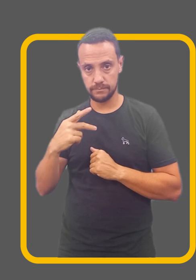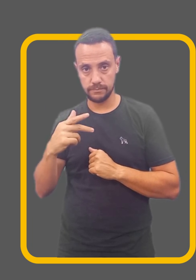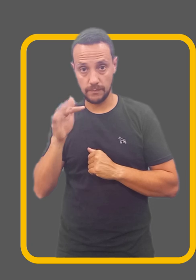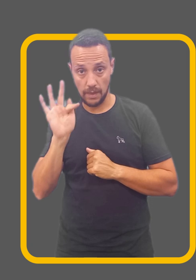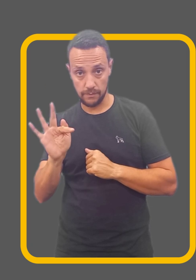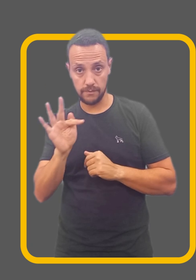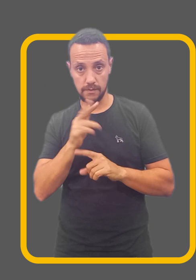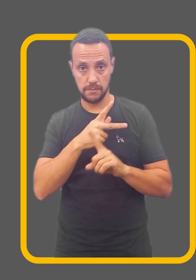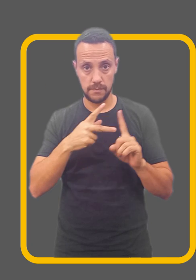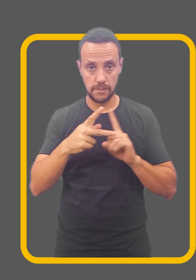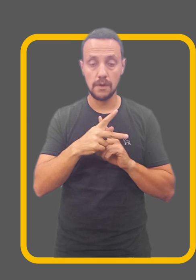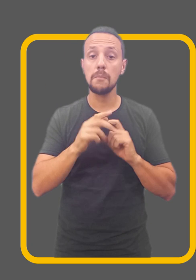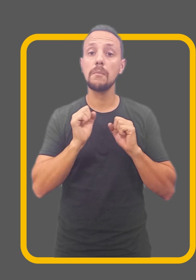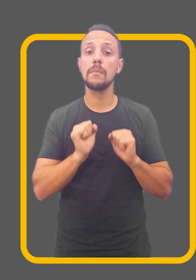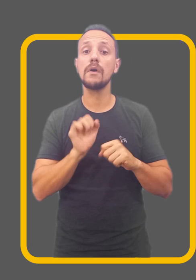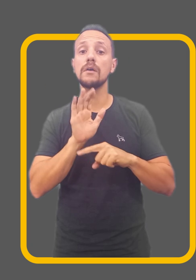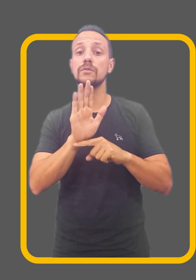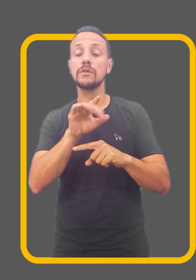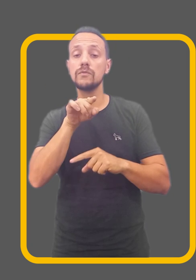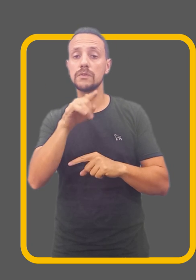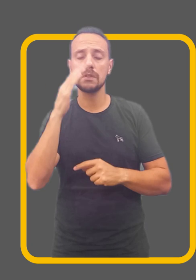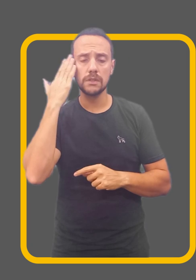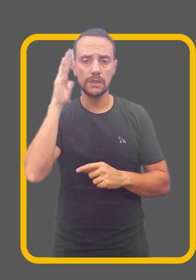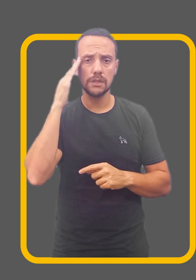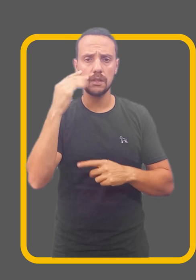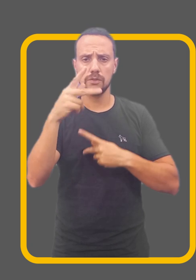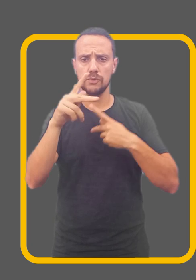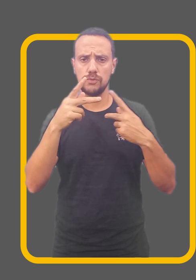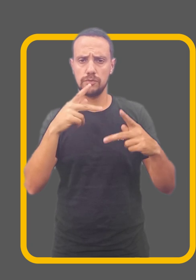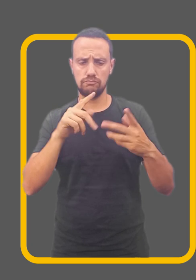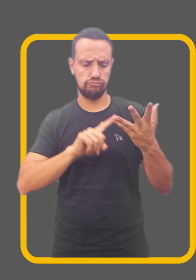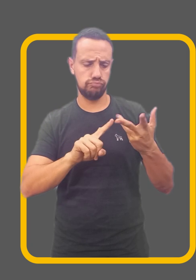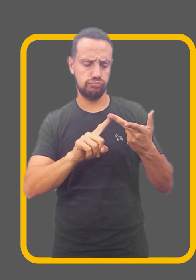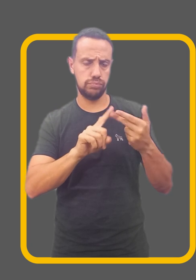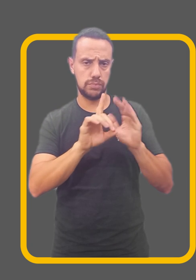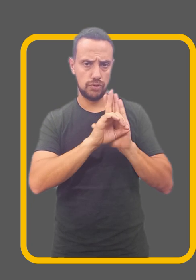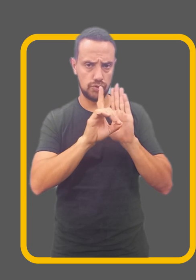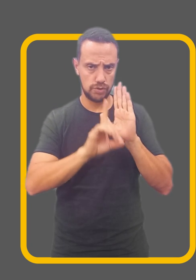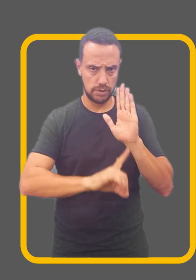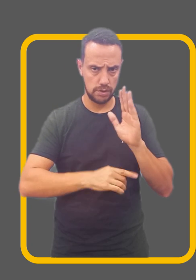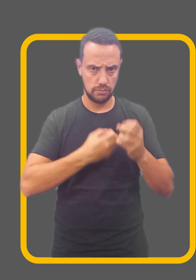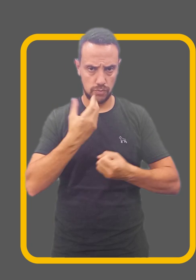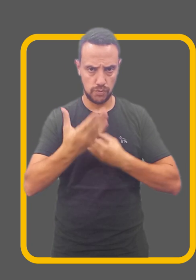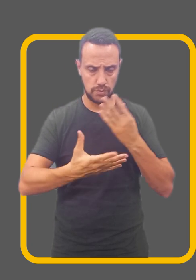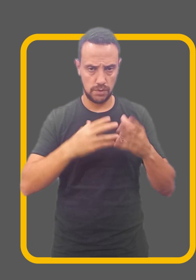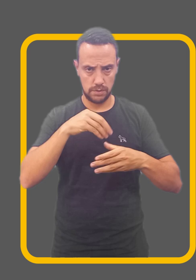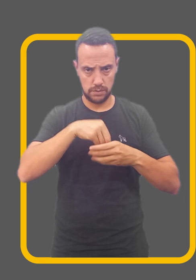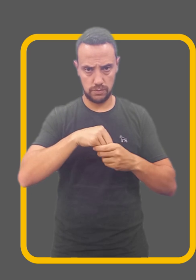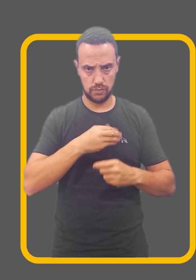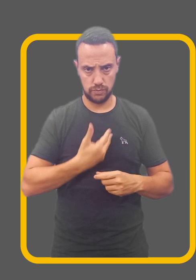Previdência? E que ele pode ajudar você a entender os seus direitos previdenciários?